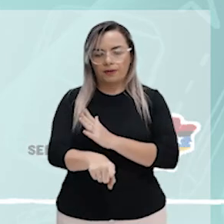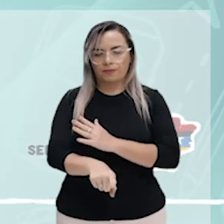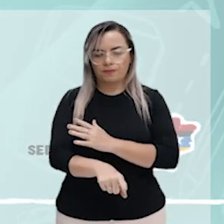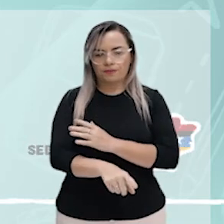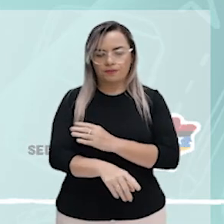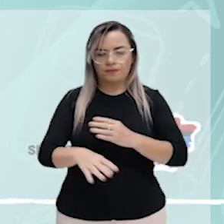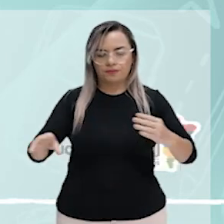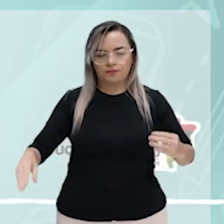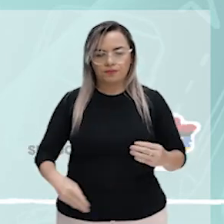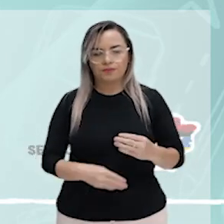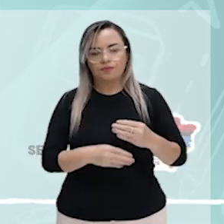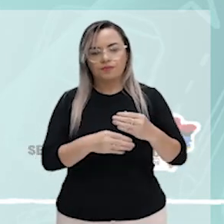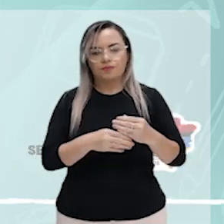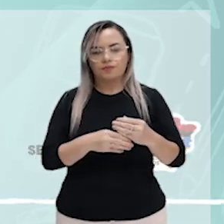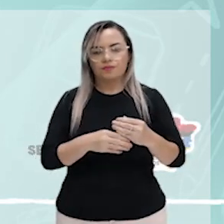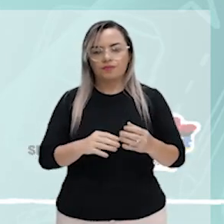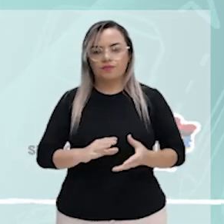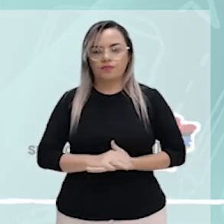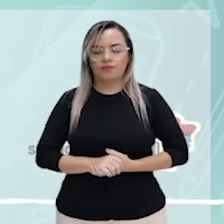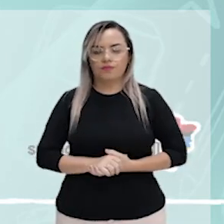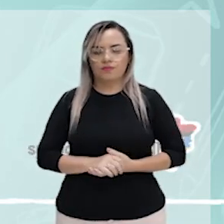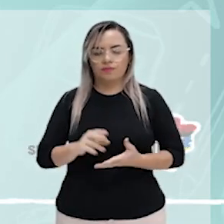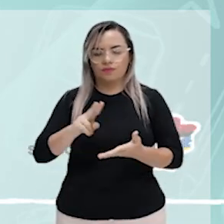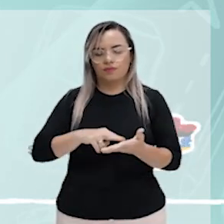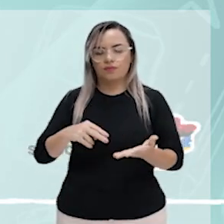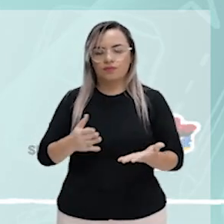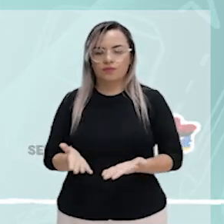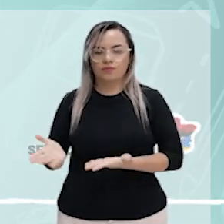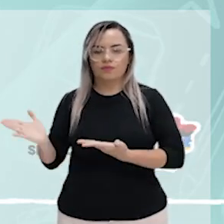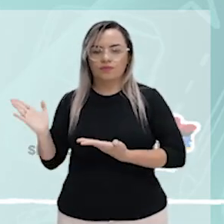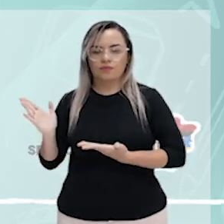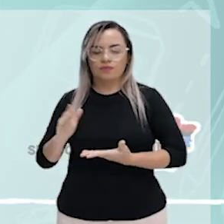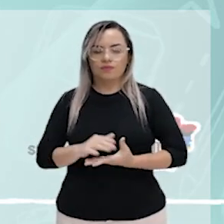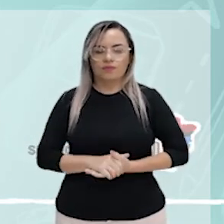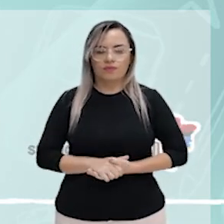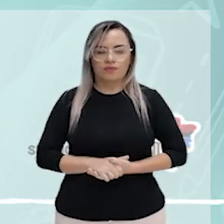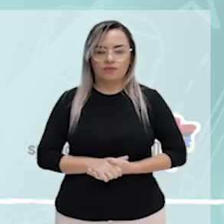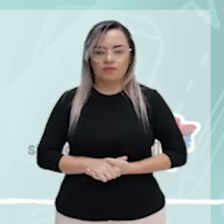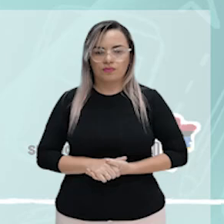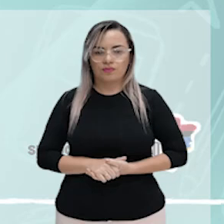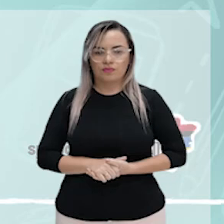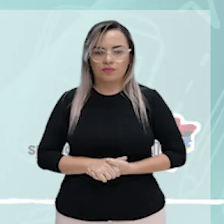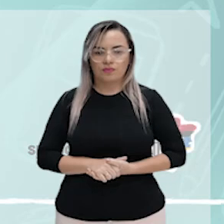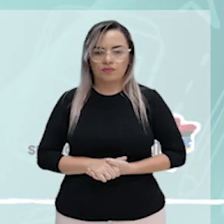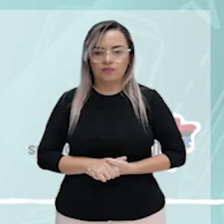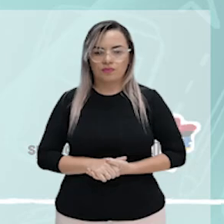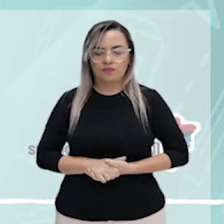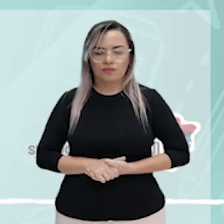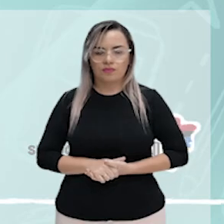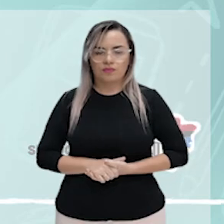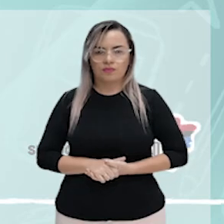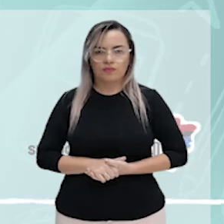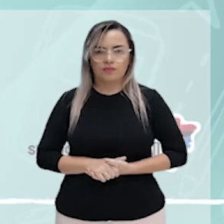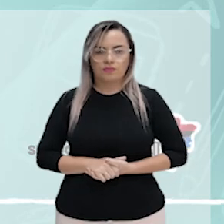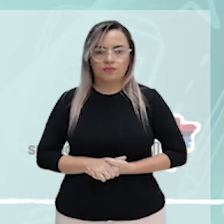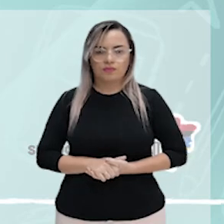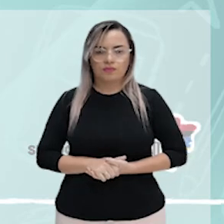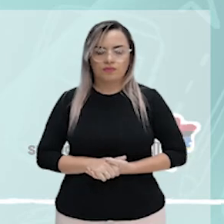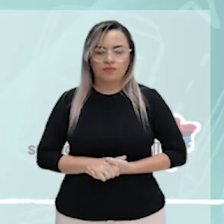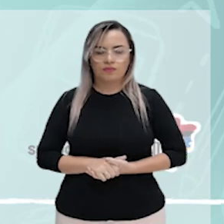os enfermeiros aos cuidados. Agradecer aos enfermeiros os cuidados, ou para